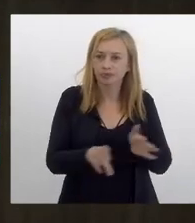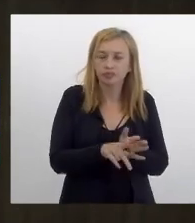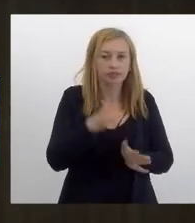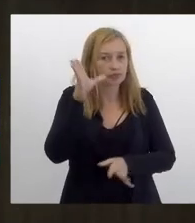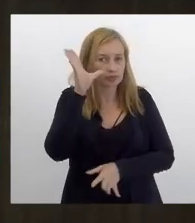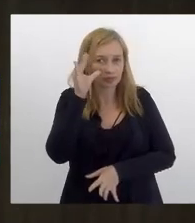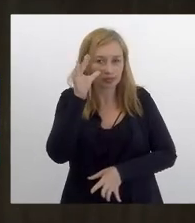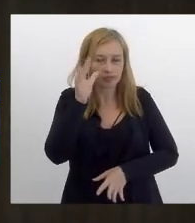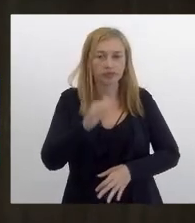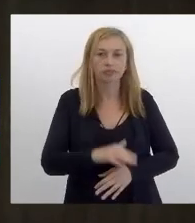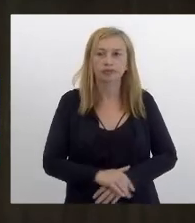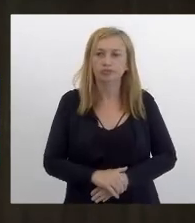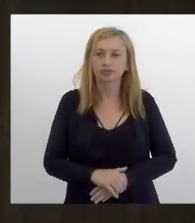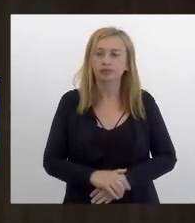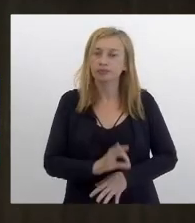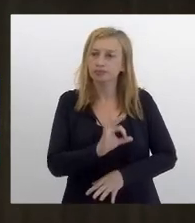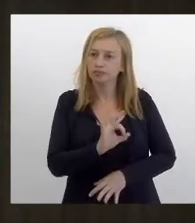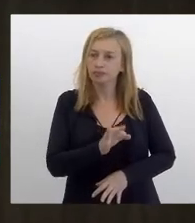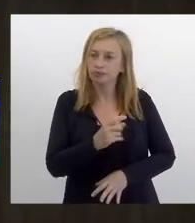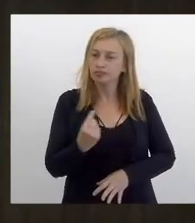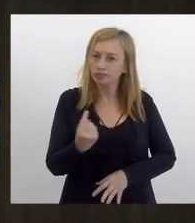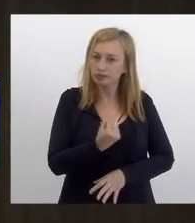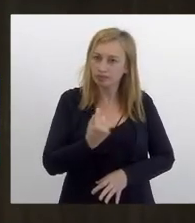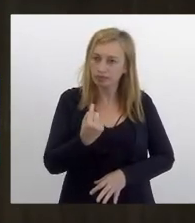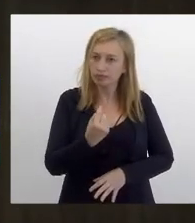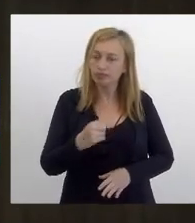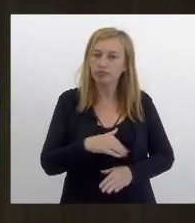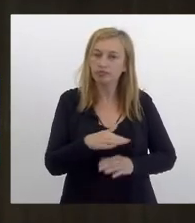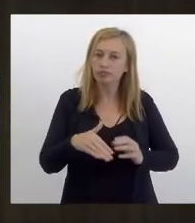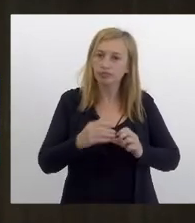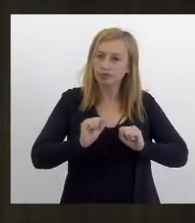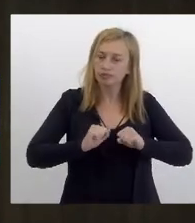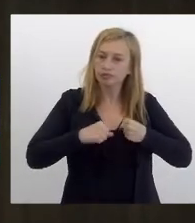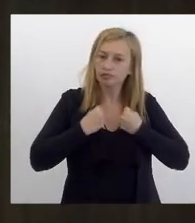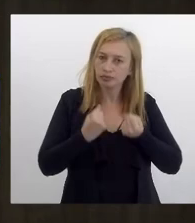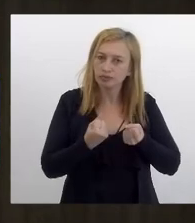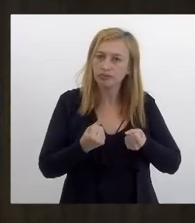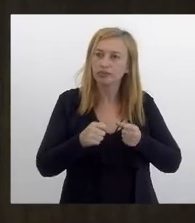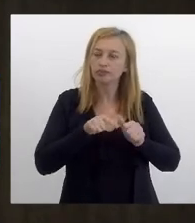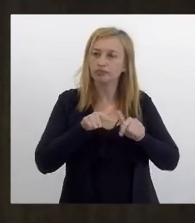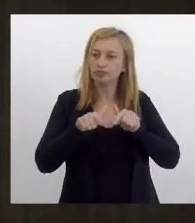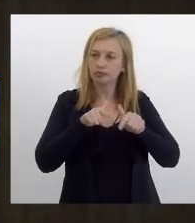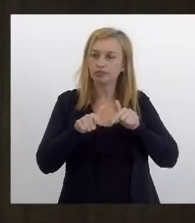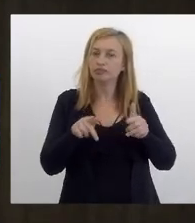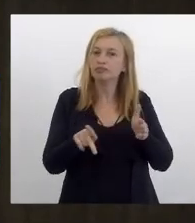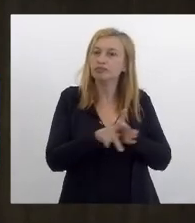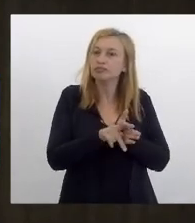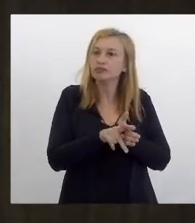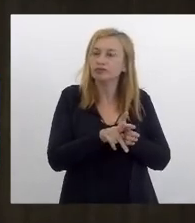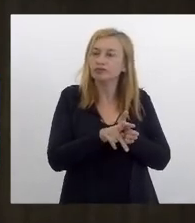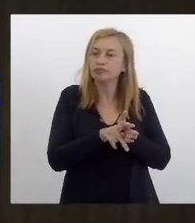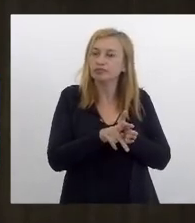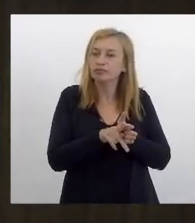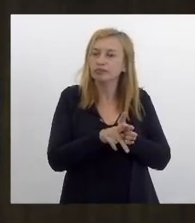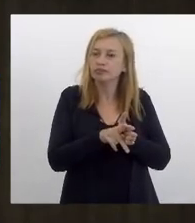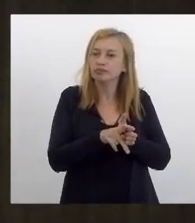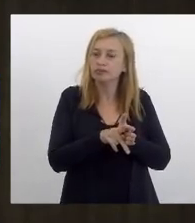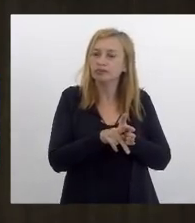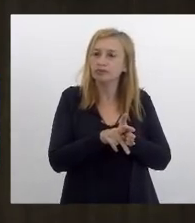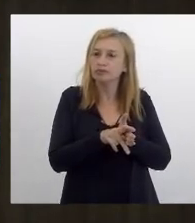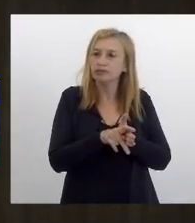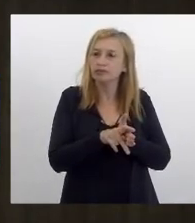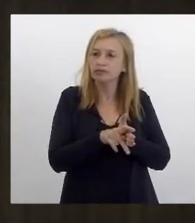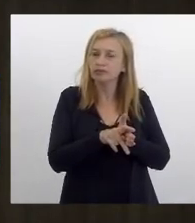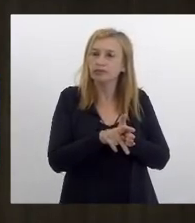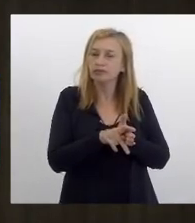interesse crucial nosso há todo um esforço do mandato para que o projeto ele tramite em